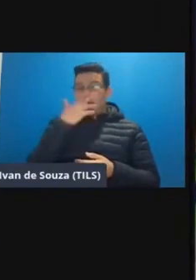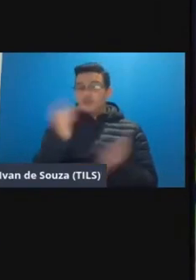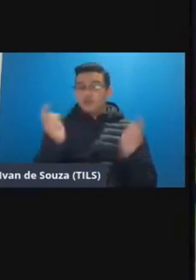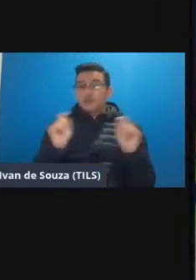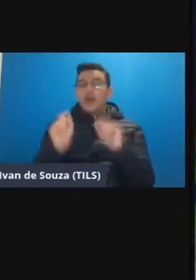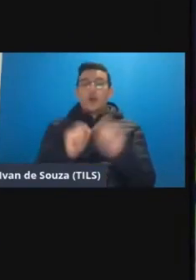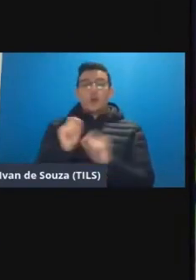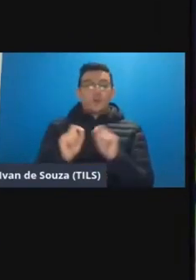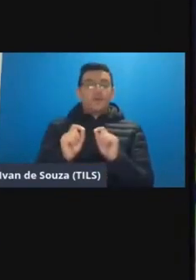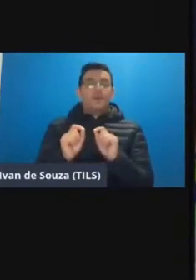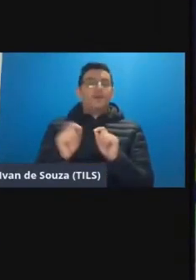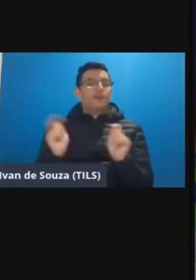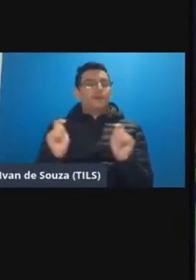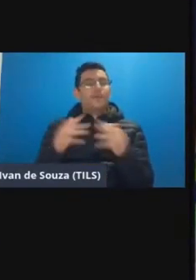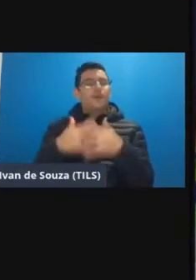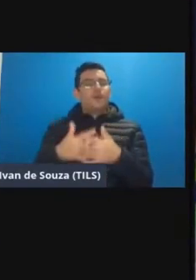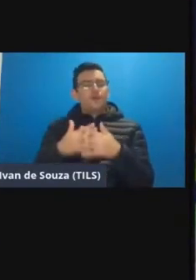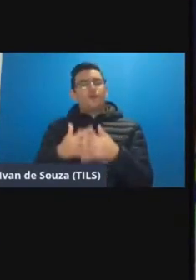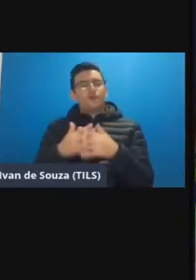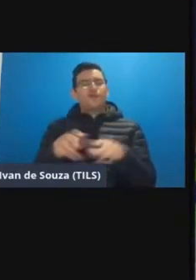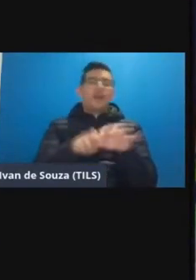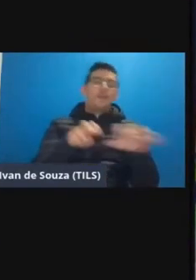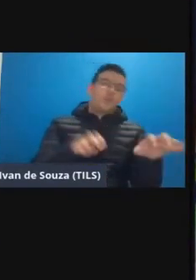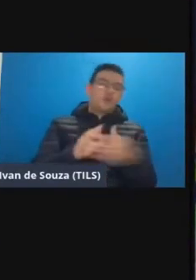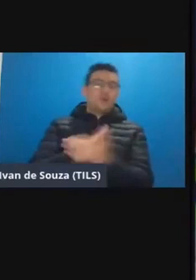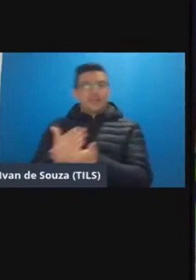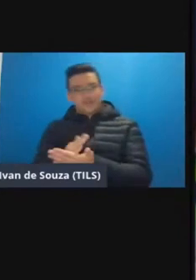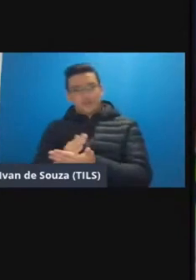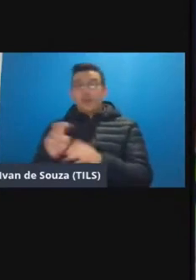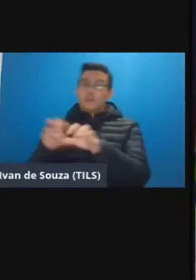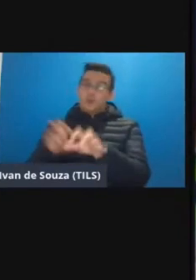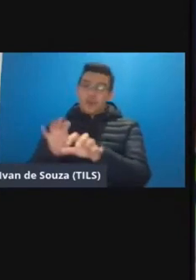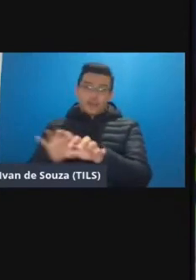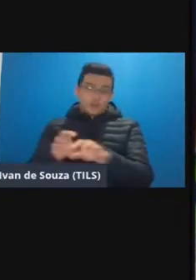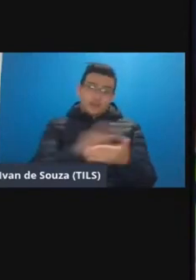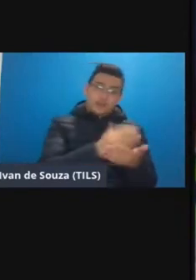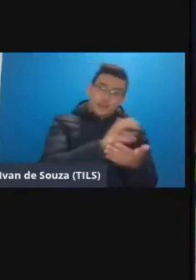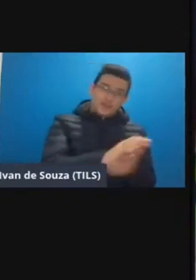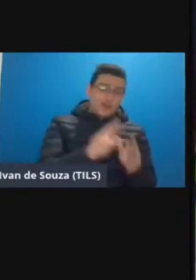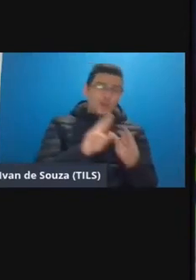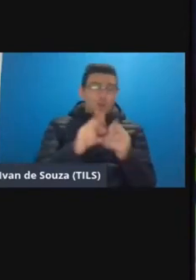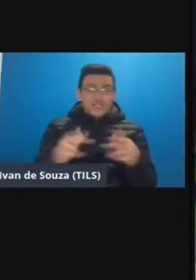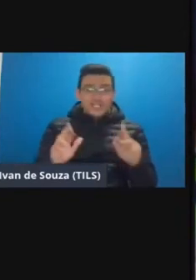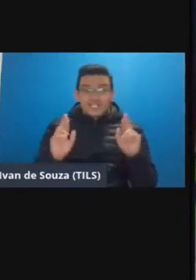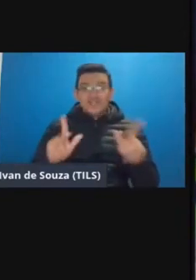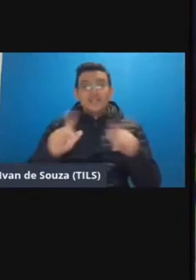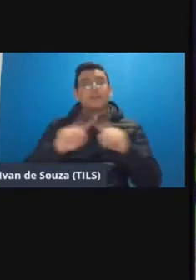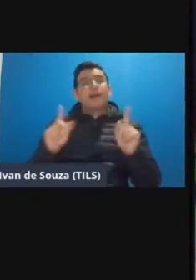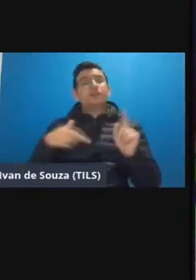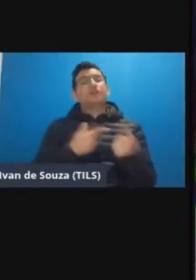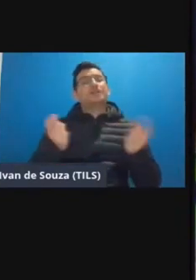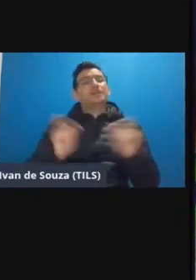não acho que não dá para confundir o remoto com o híbrido né o remoto remoto híbrido híbrido são coisas distintas mas a gente pode